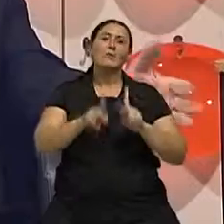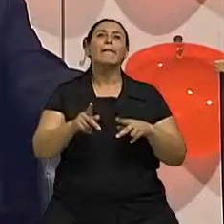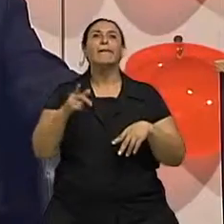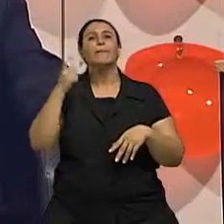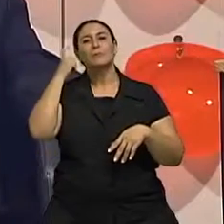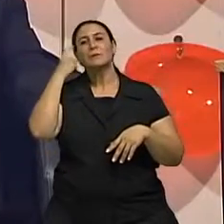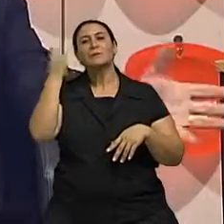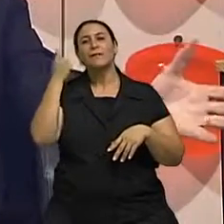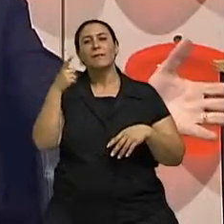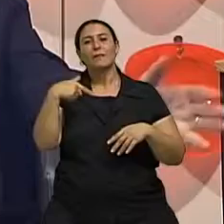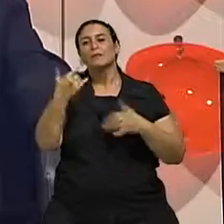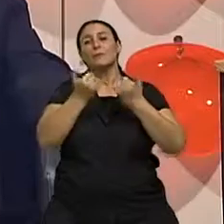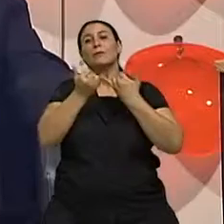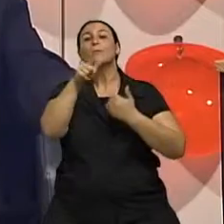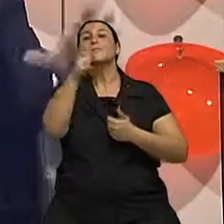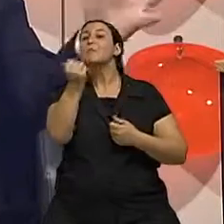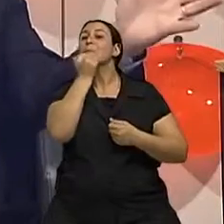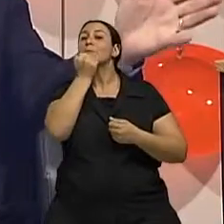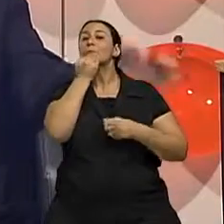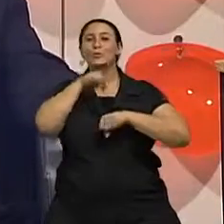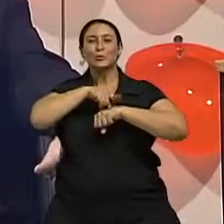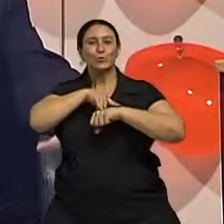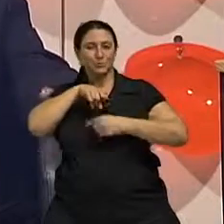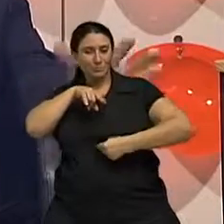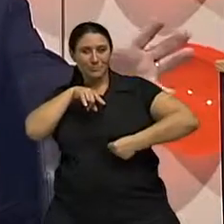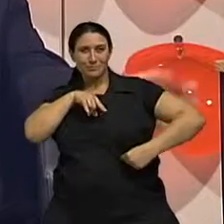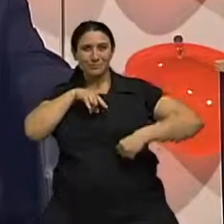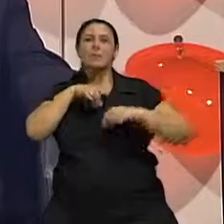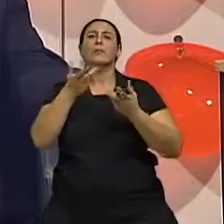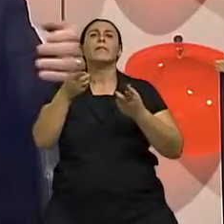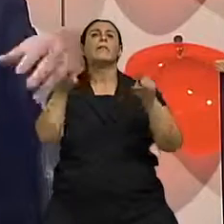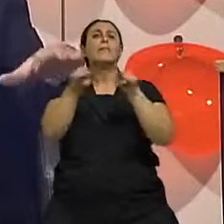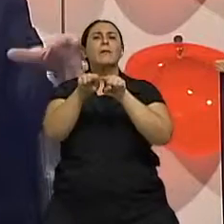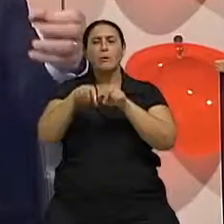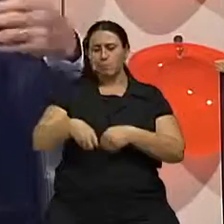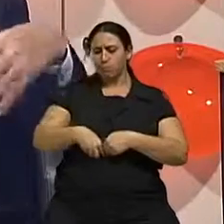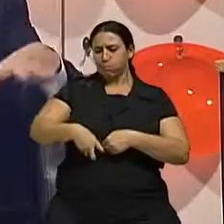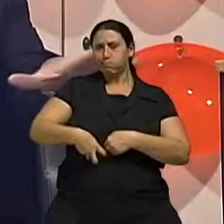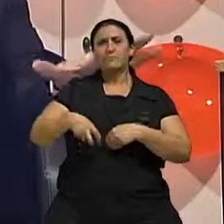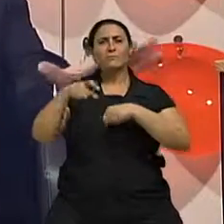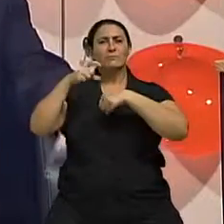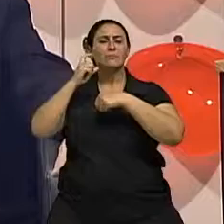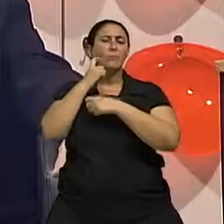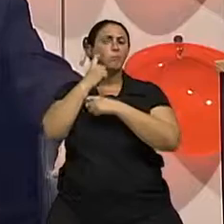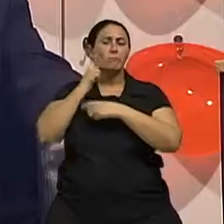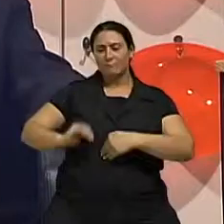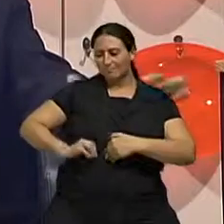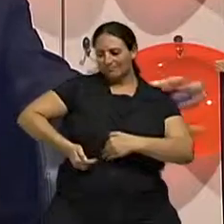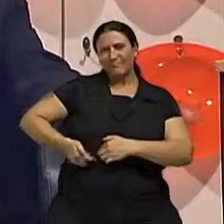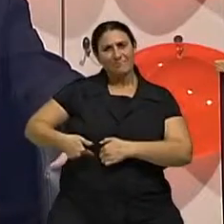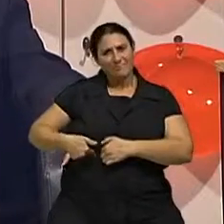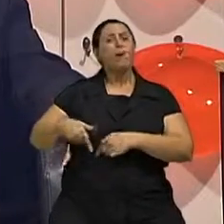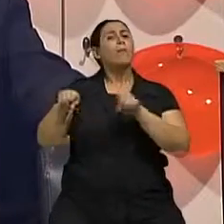cirurgia geral, as vesículas. Um exemplo, as vesículas, as herdias, já estão sendo feitas por videoendoscopia, que a